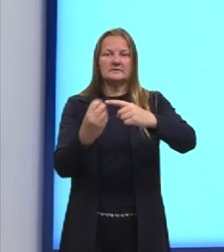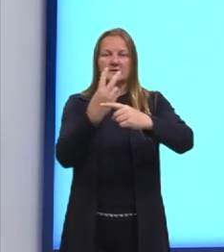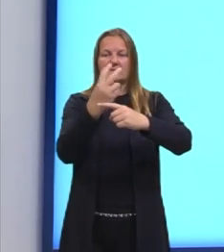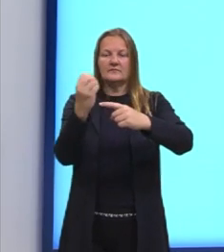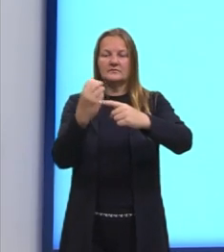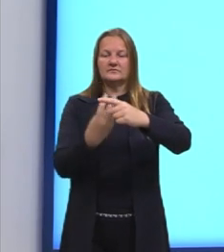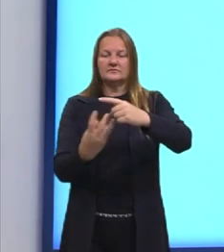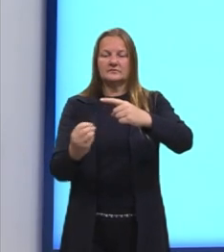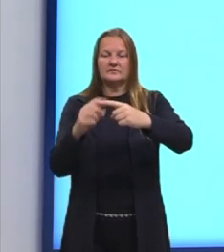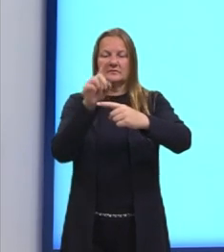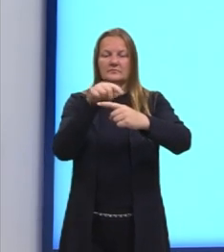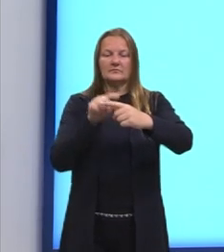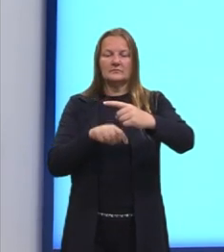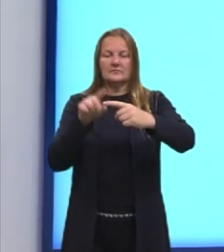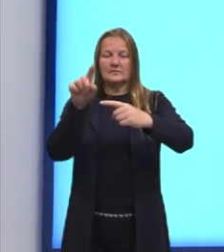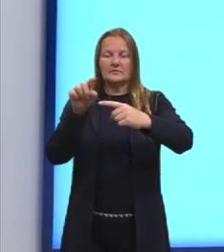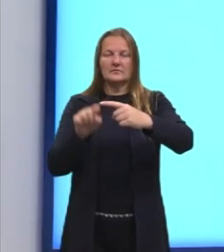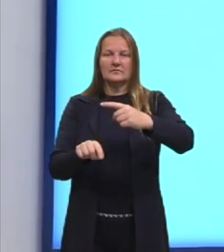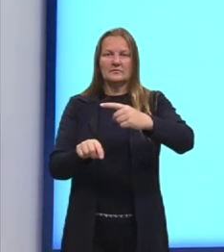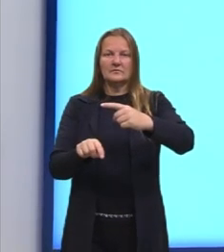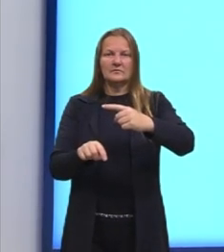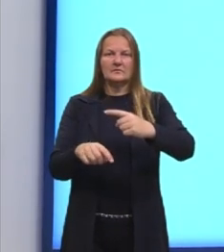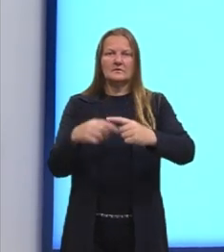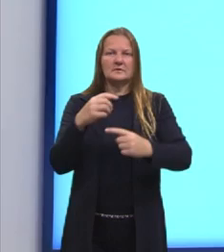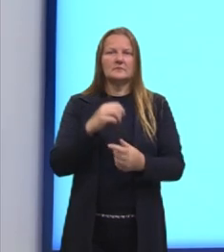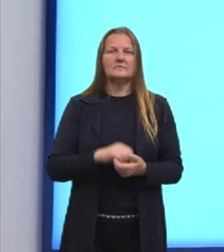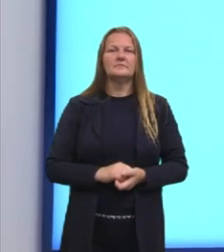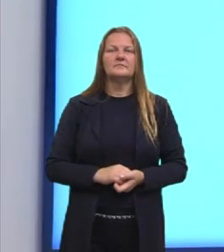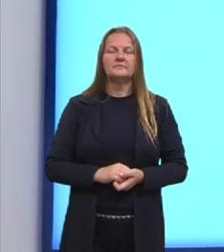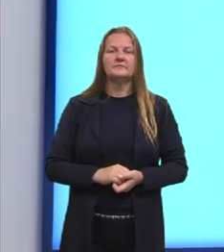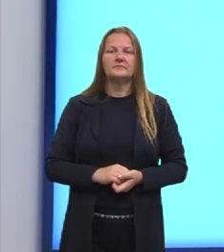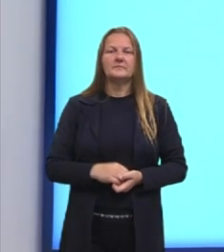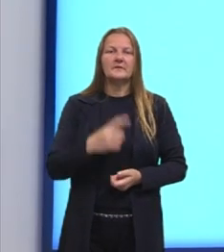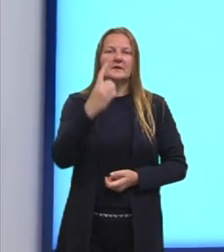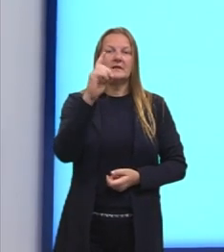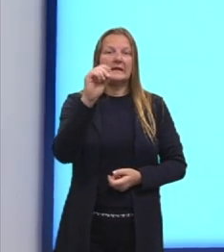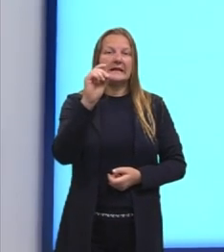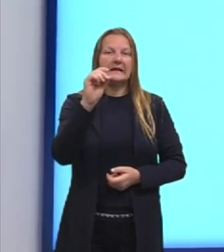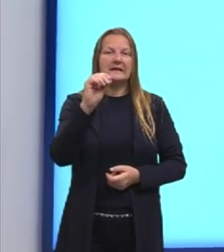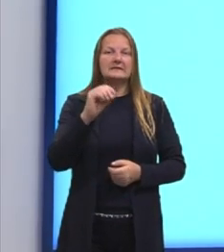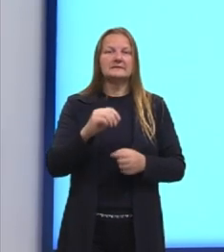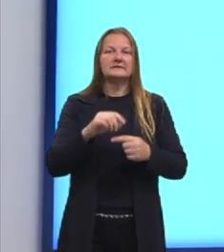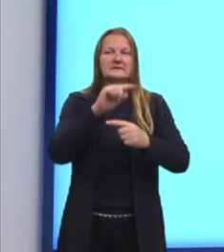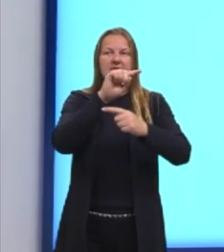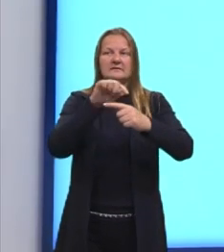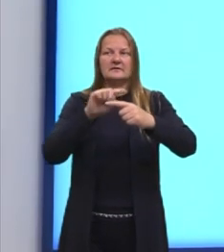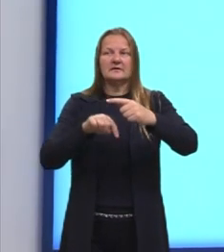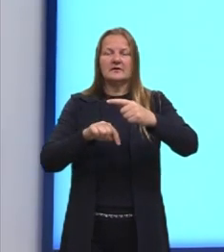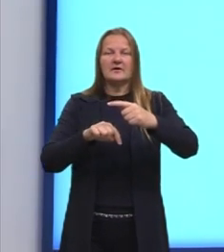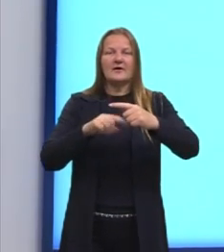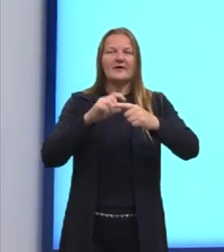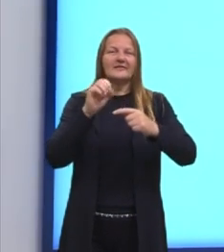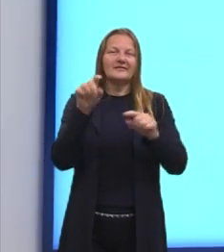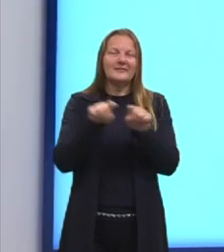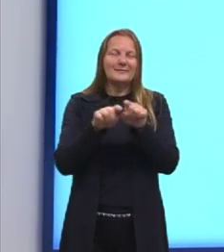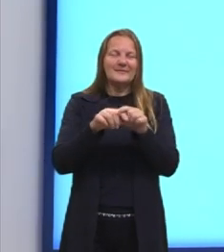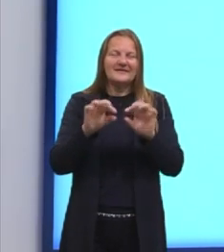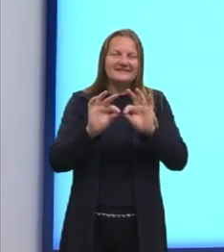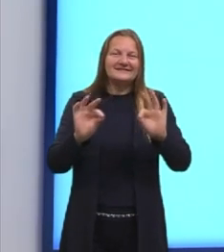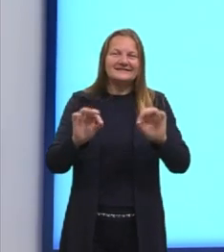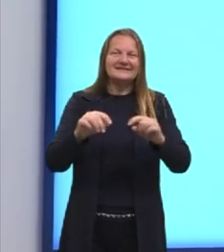30, a gente consegue simplificar tudo isso aí por 10, né? Ou, como a gente fala aí no dia a dia, cortar o zerinho.